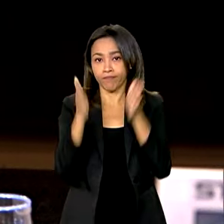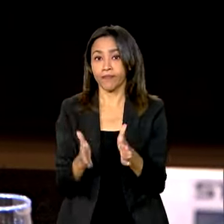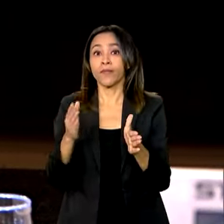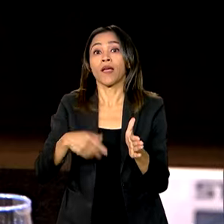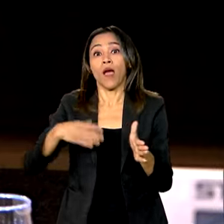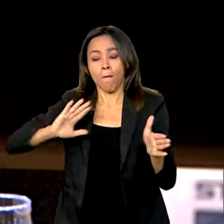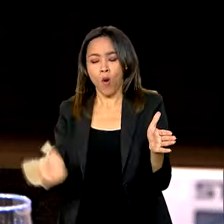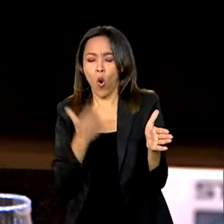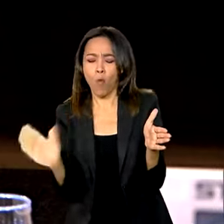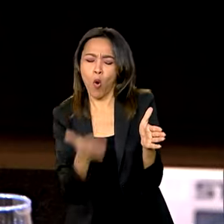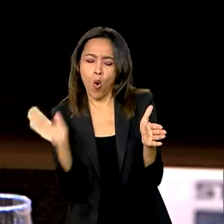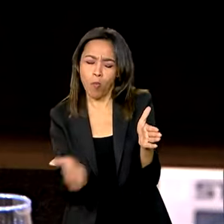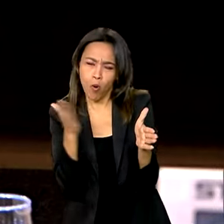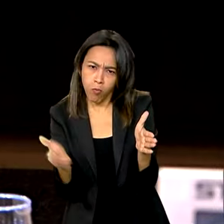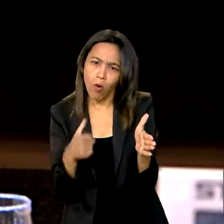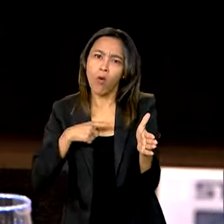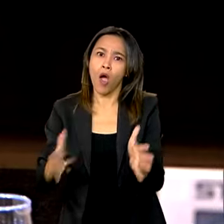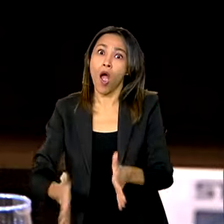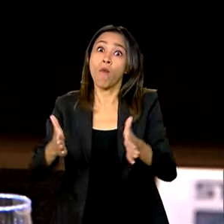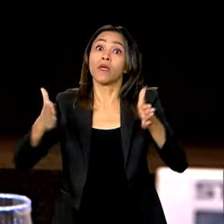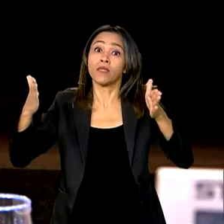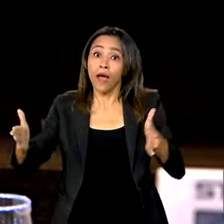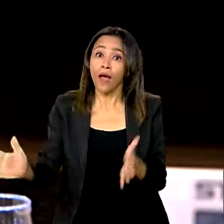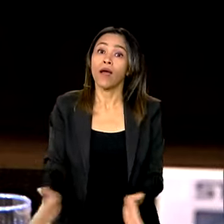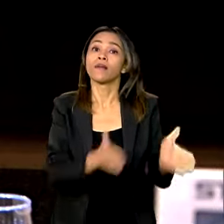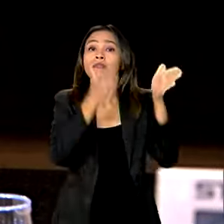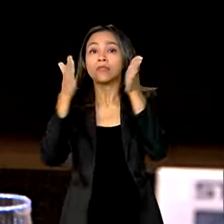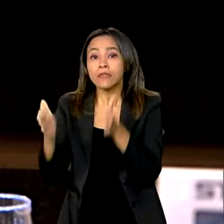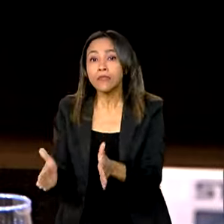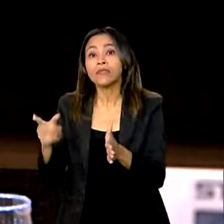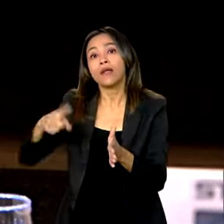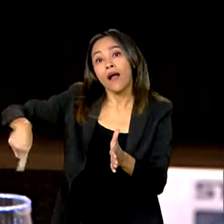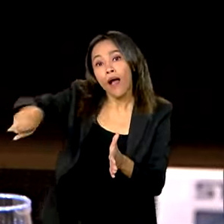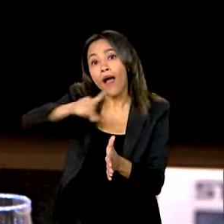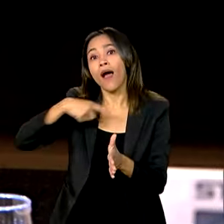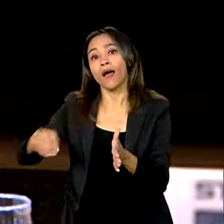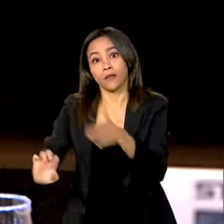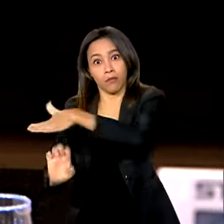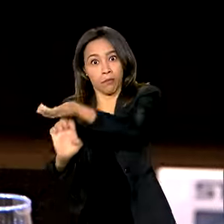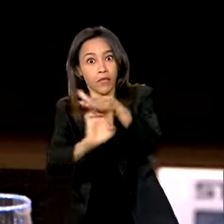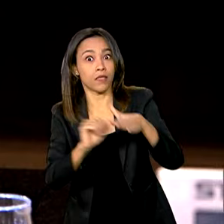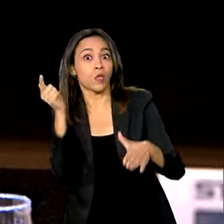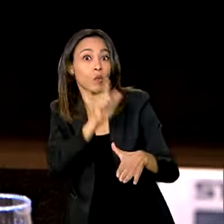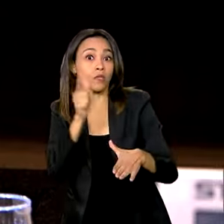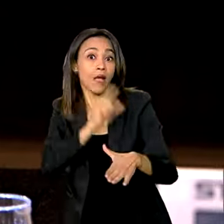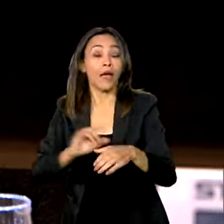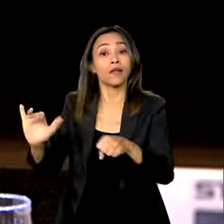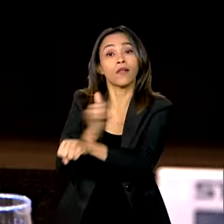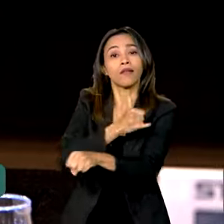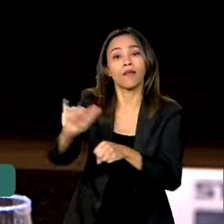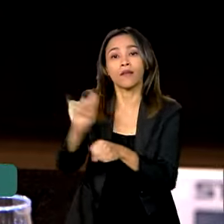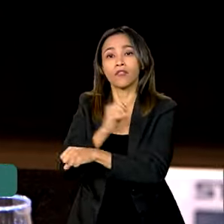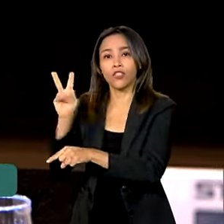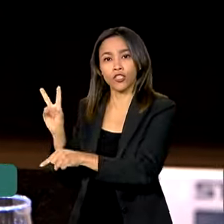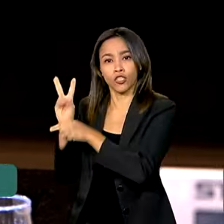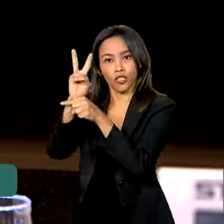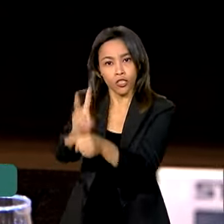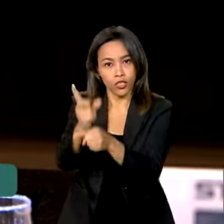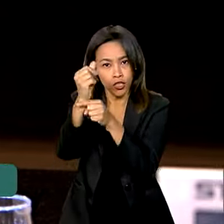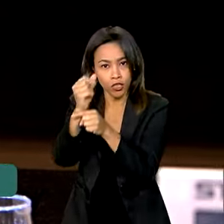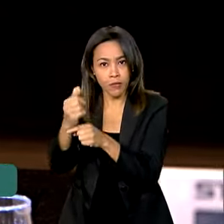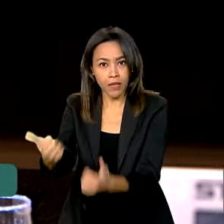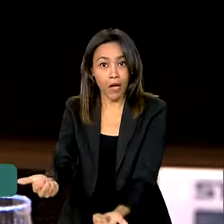por ganho de produtividade. Os grandes já conseguem ter meios financeiros para ter assistência técnica. Os